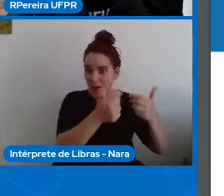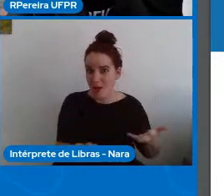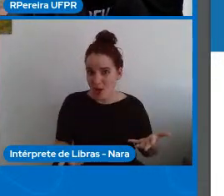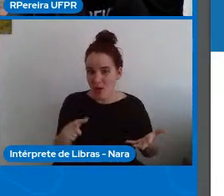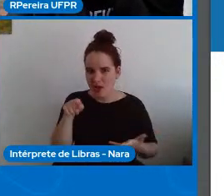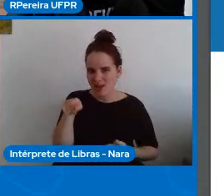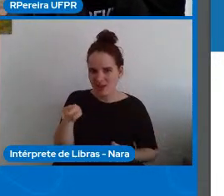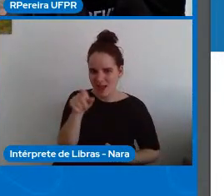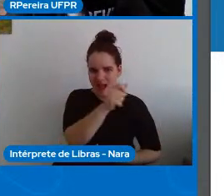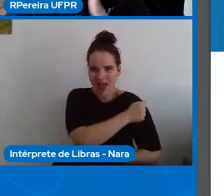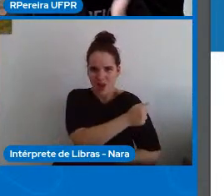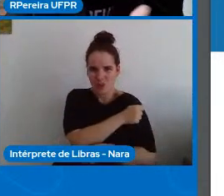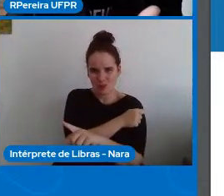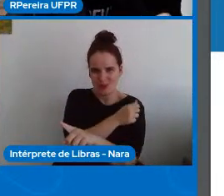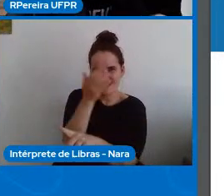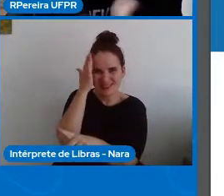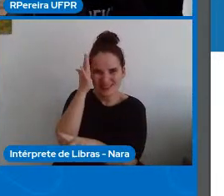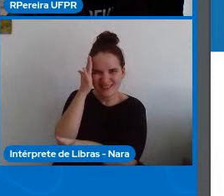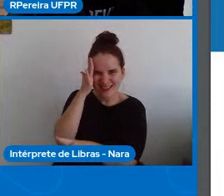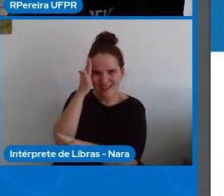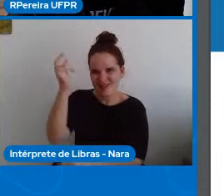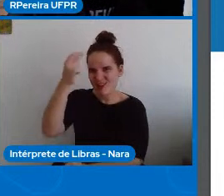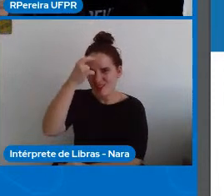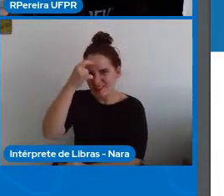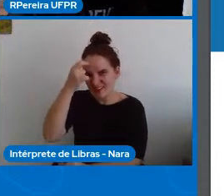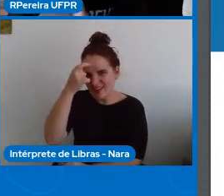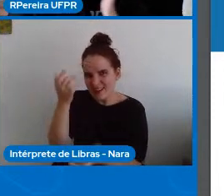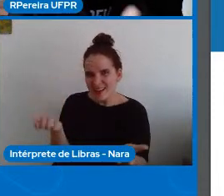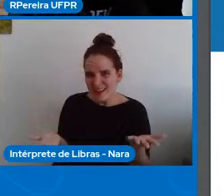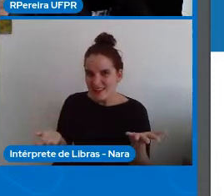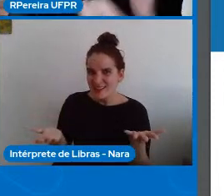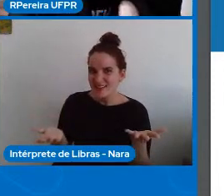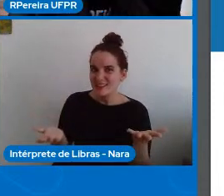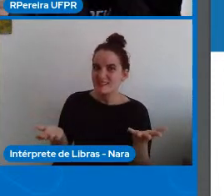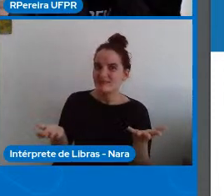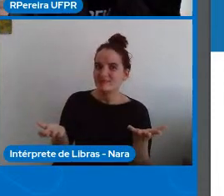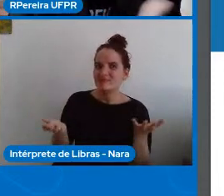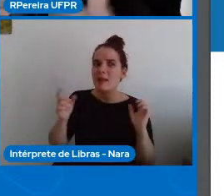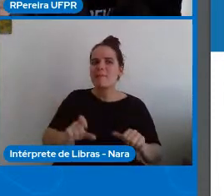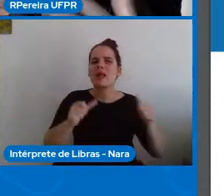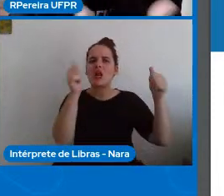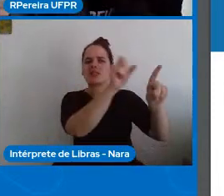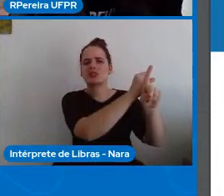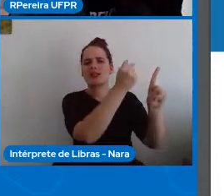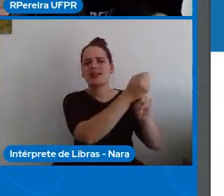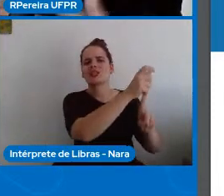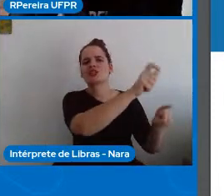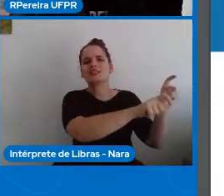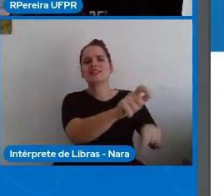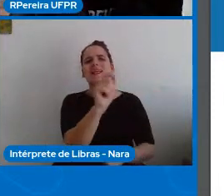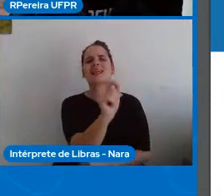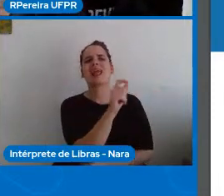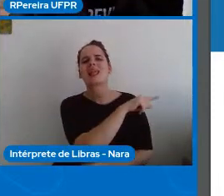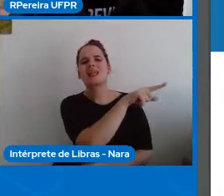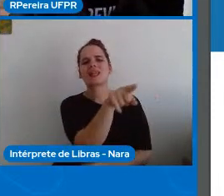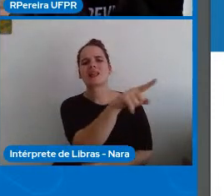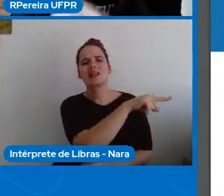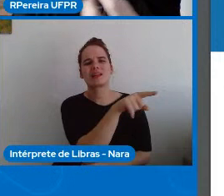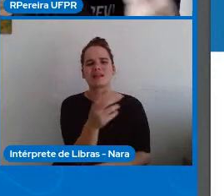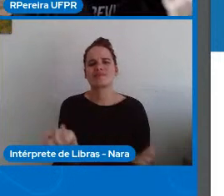sociedade do que que essa sociedade melhoria para quem em que aspecto